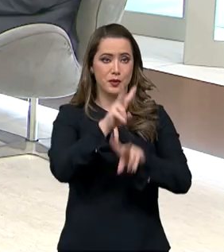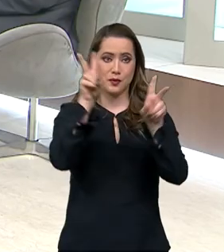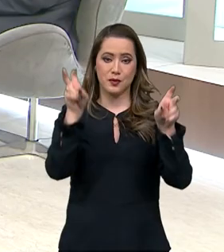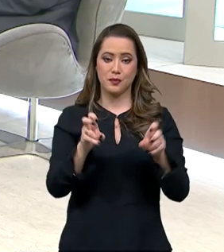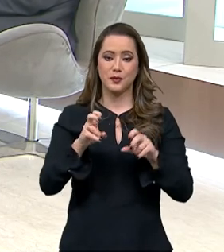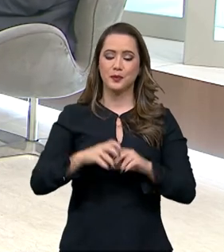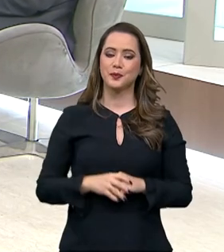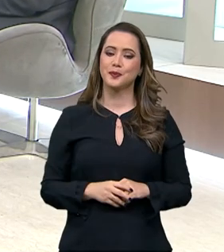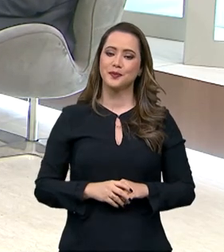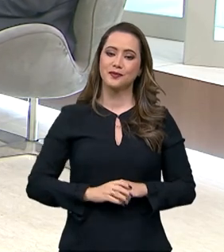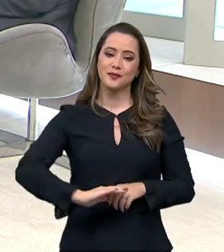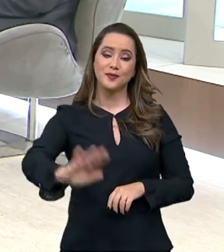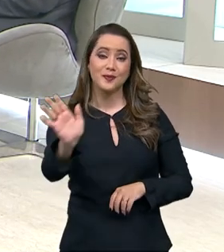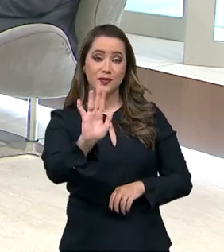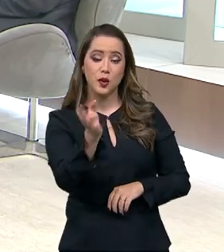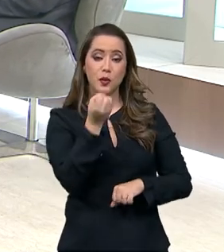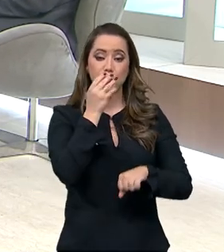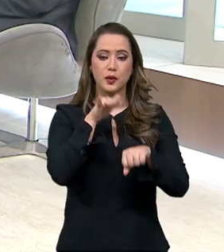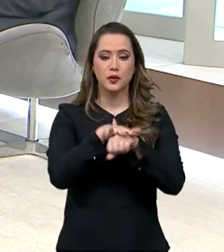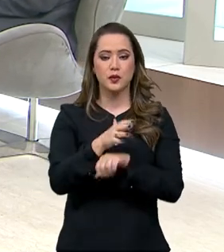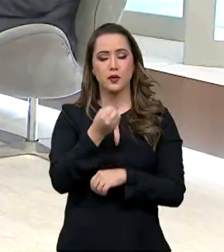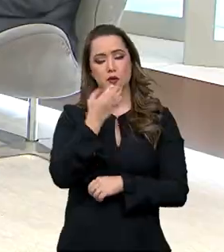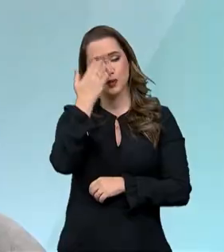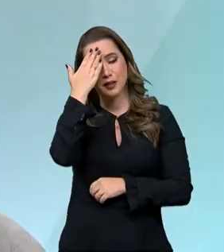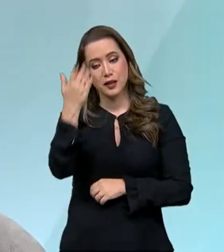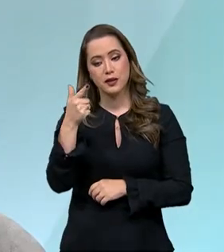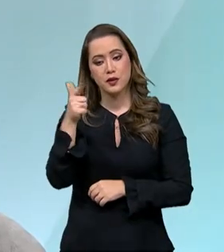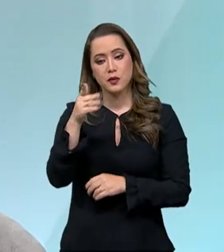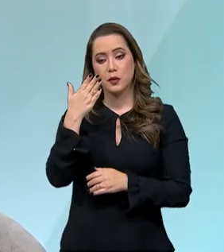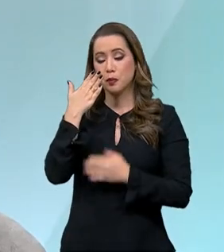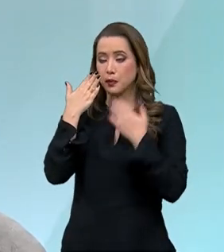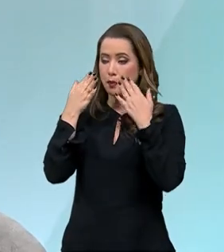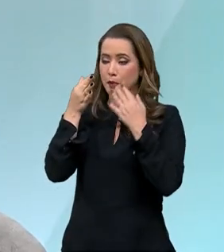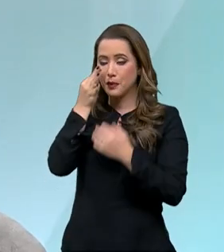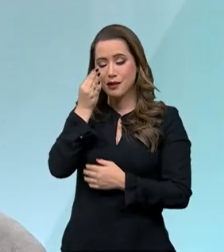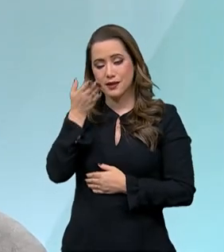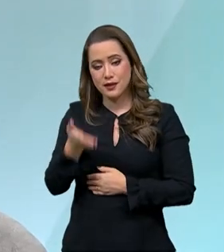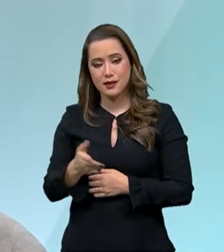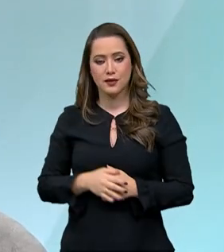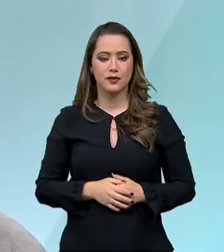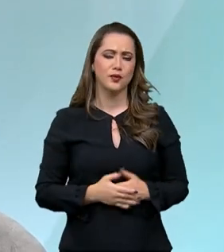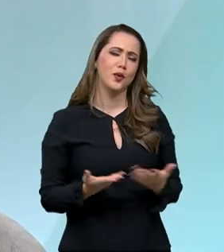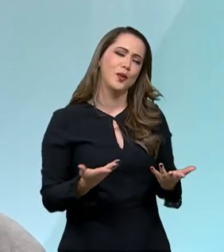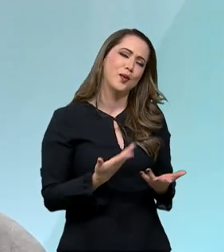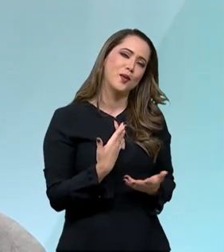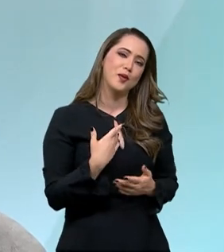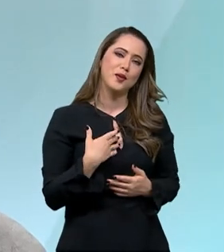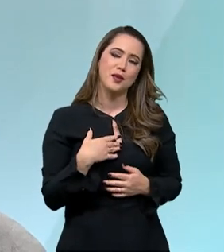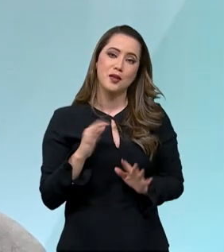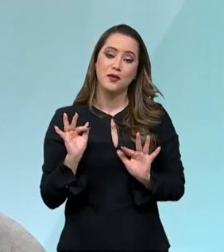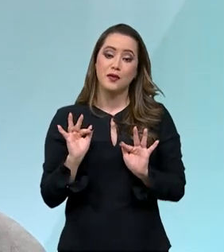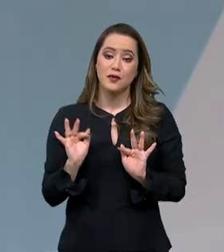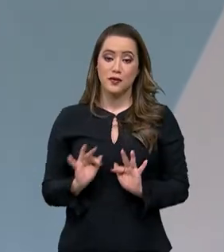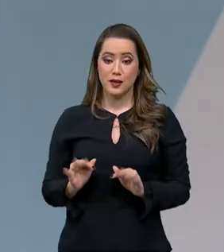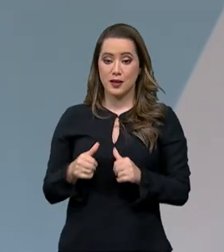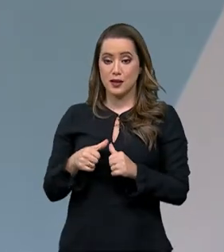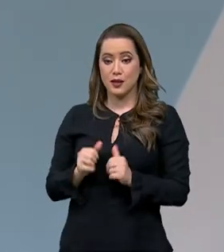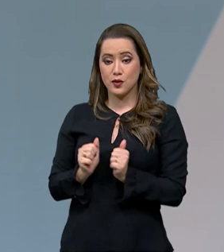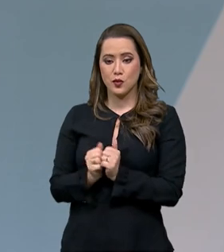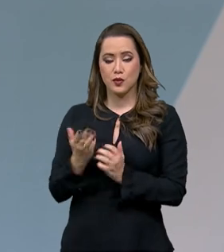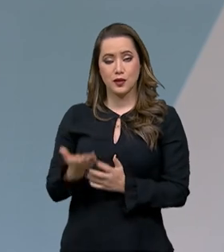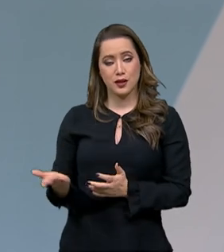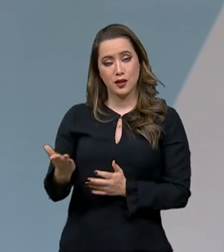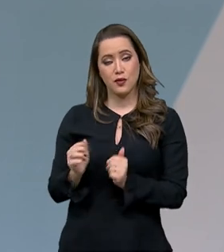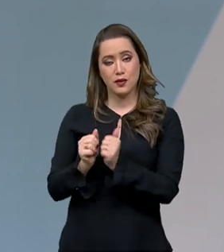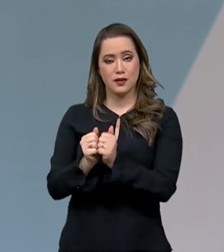Pauta. Boa noite, presidente. Muito obrigado pela sua presença. Boa noite, Roberto. Uma satisfação estar aqui no Brasil em Pauta com vocês. A satisfação